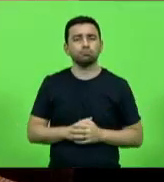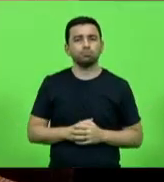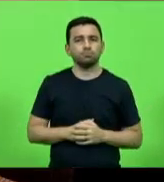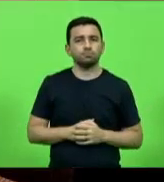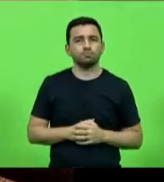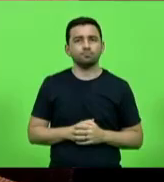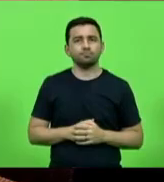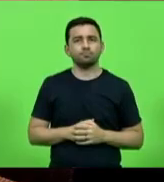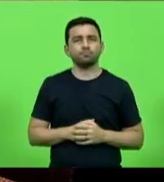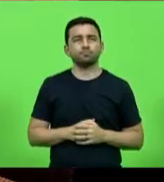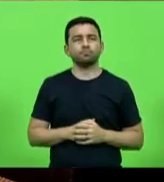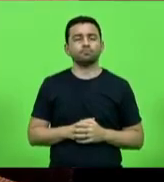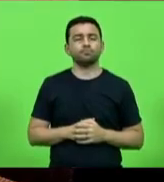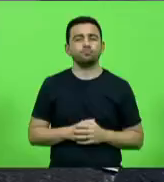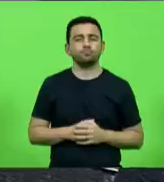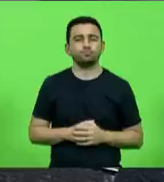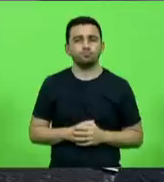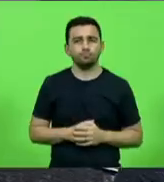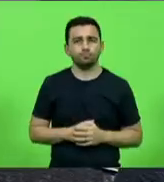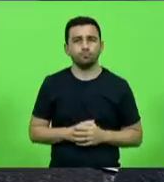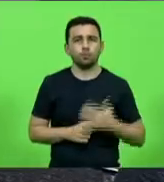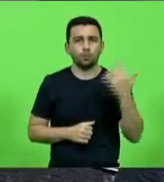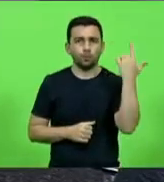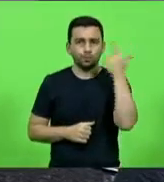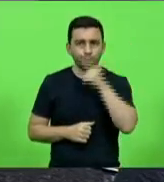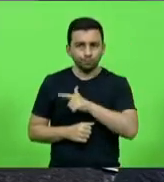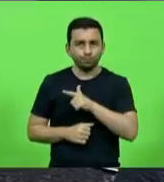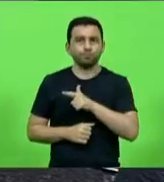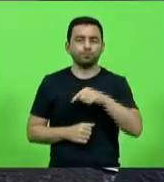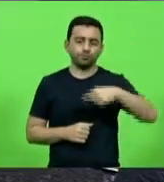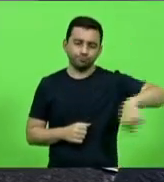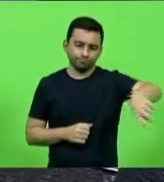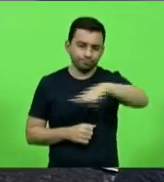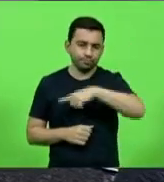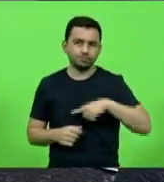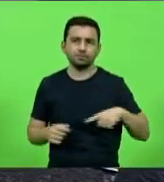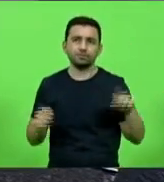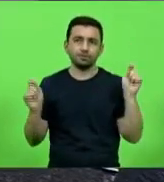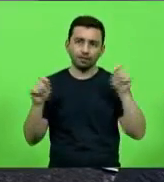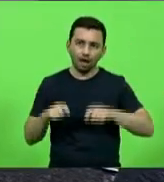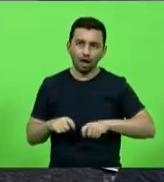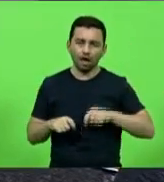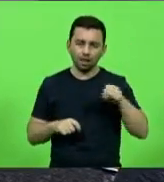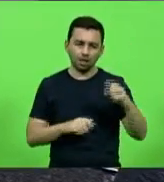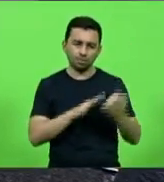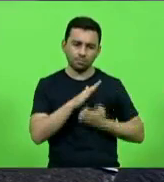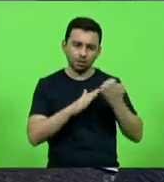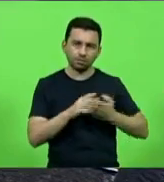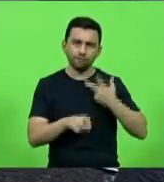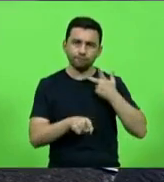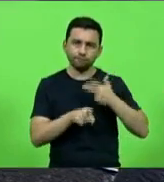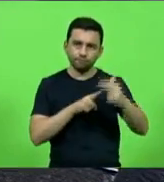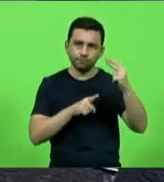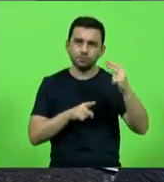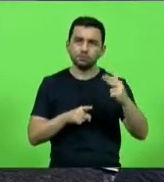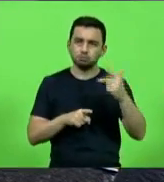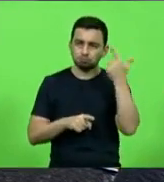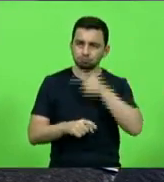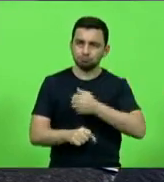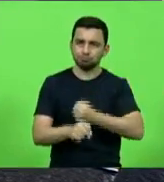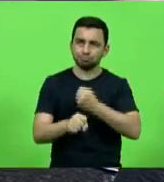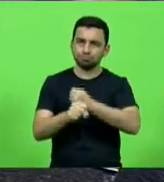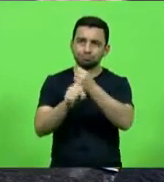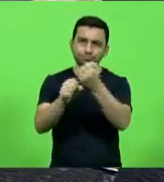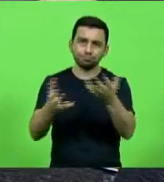Mais 30 segundos, deputado. ...fazer com que tenhamos a empresa vencedora para tão logo ter essa estrada de